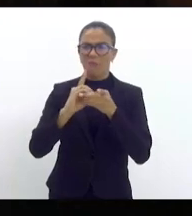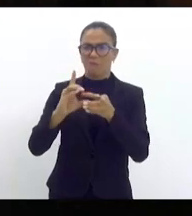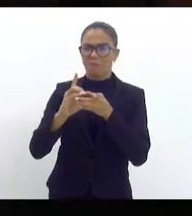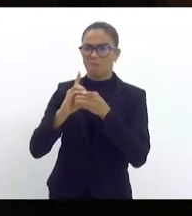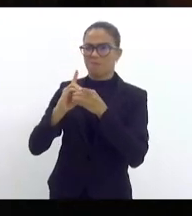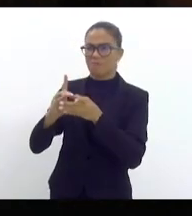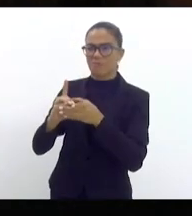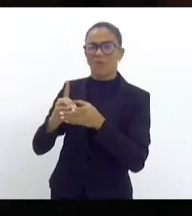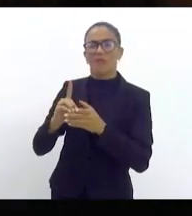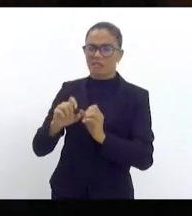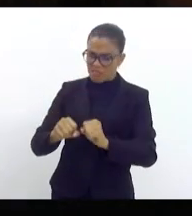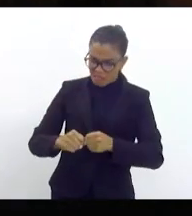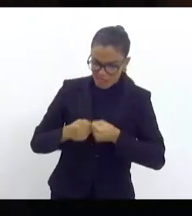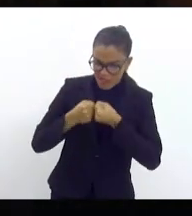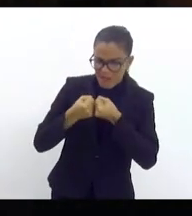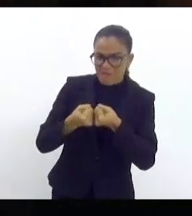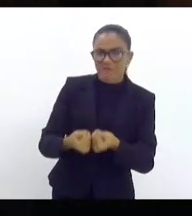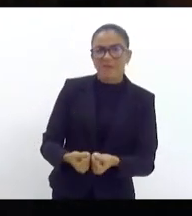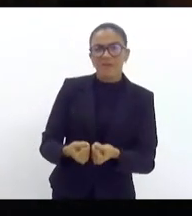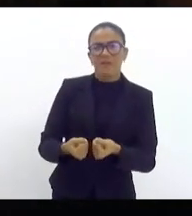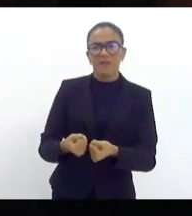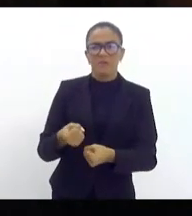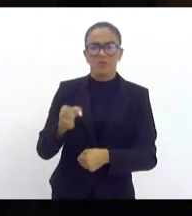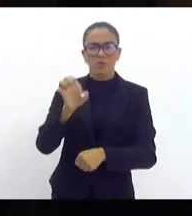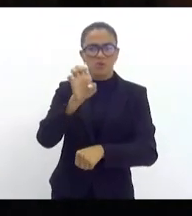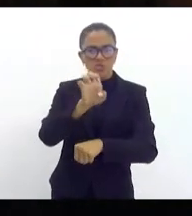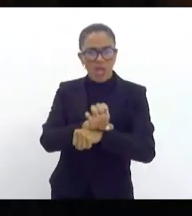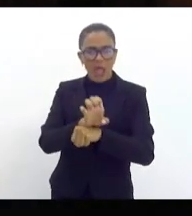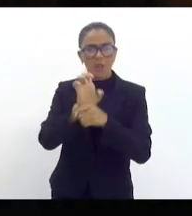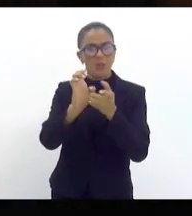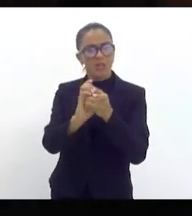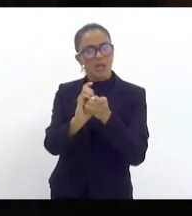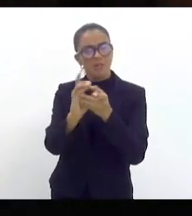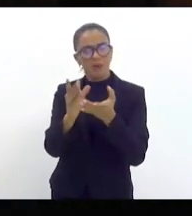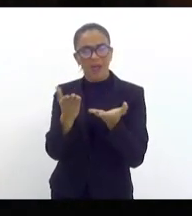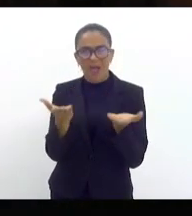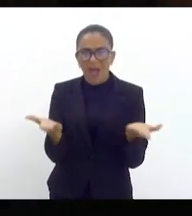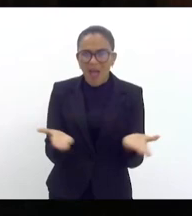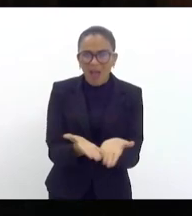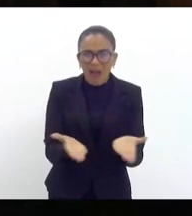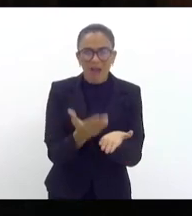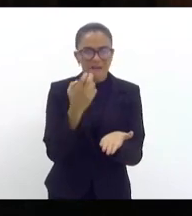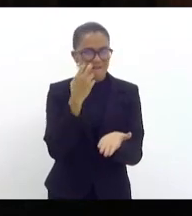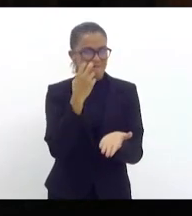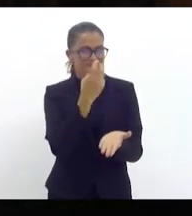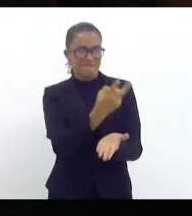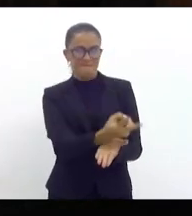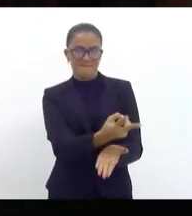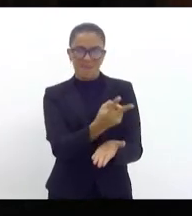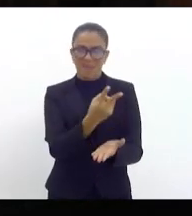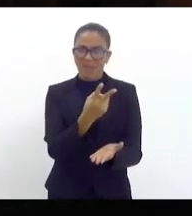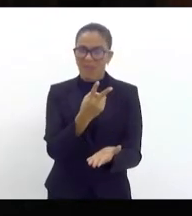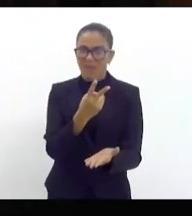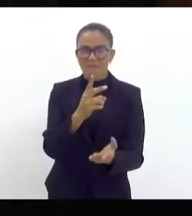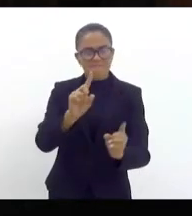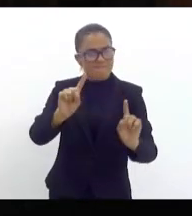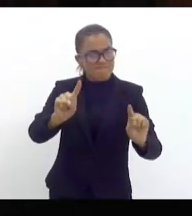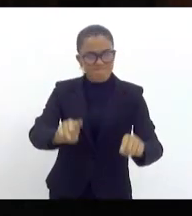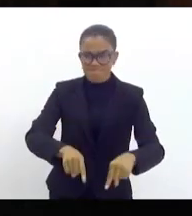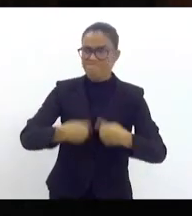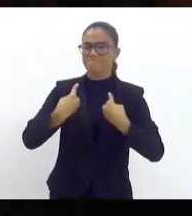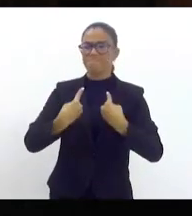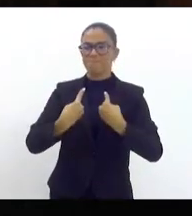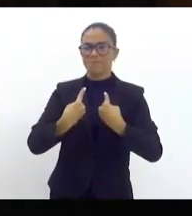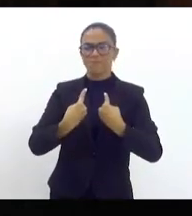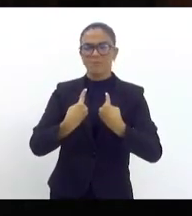defendemos o Estado de direito democrático, e agora a gente vê um verdadeiro afronto por quem está